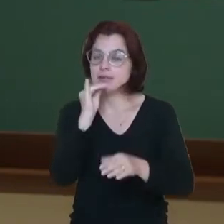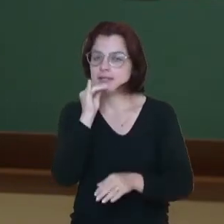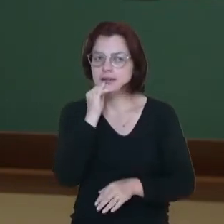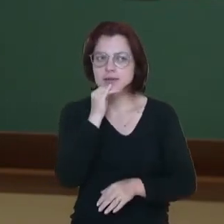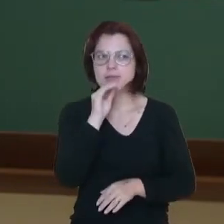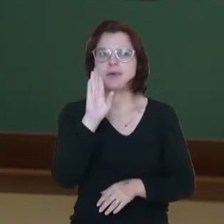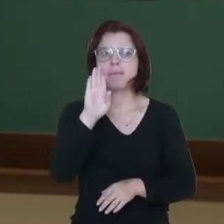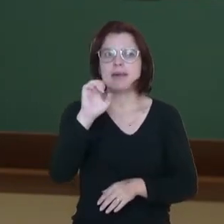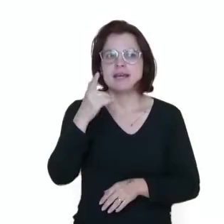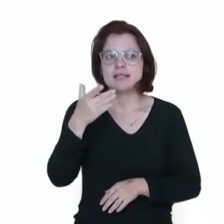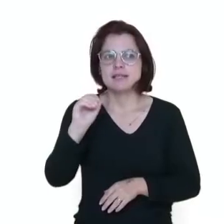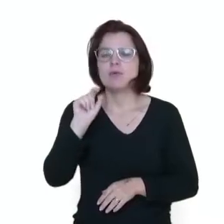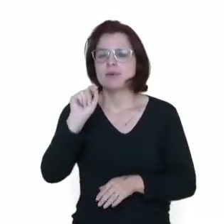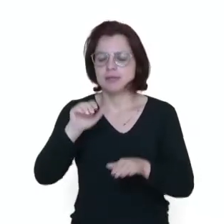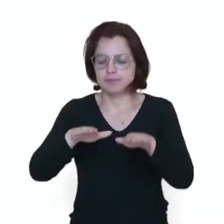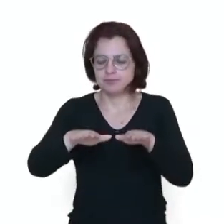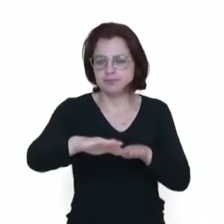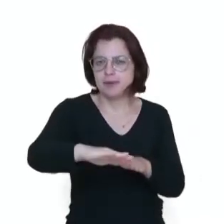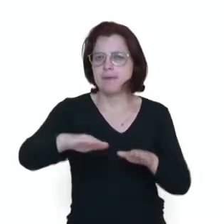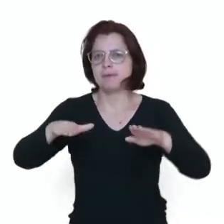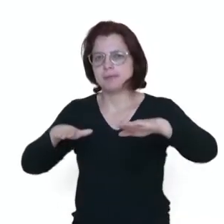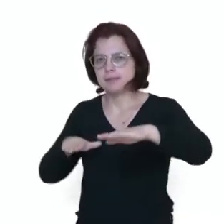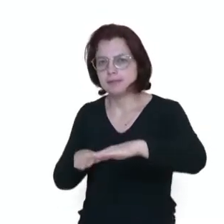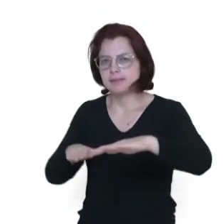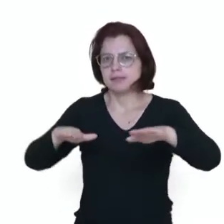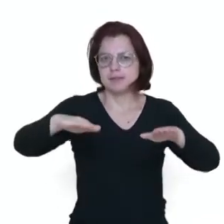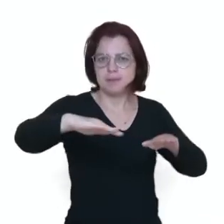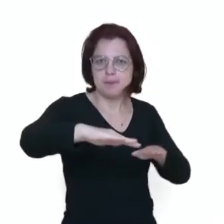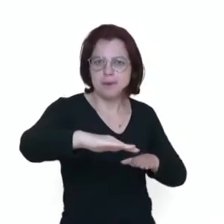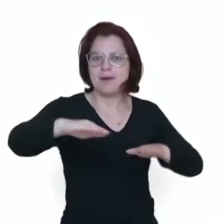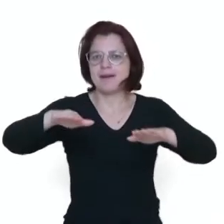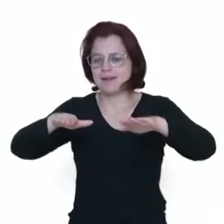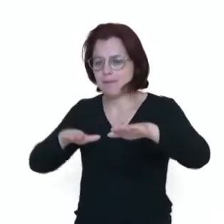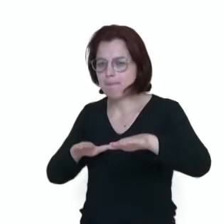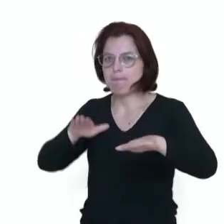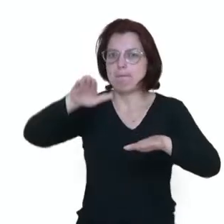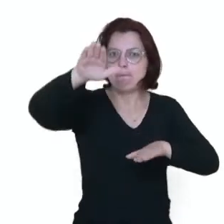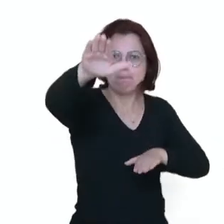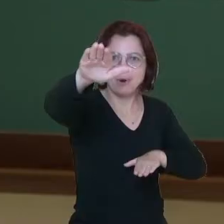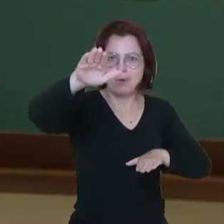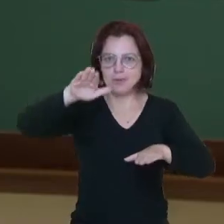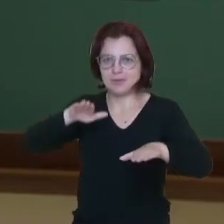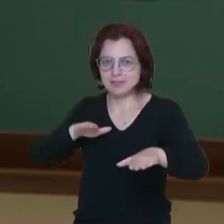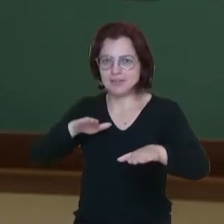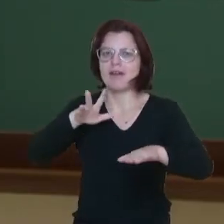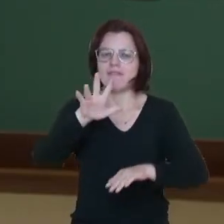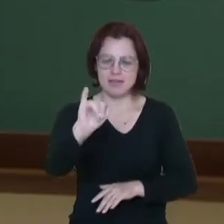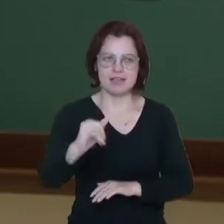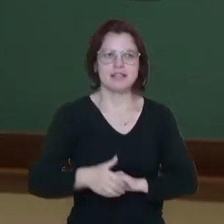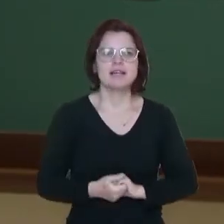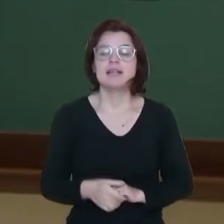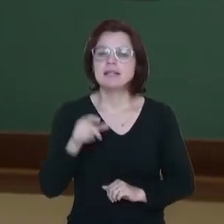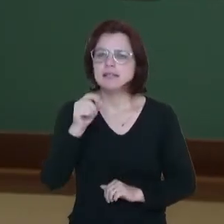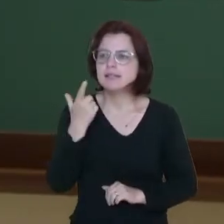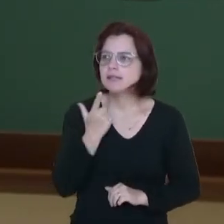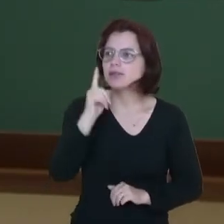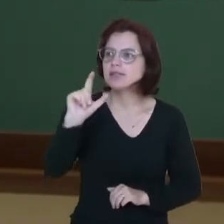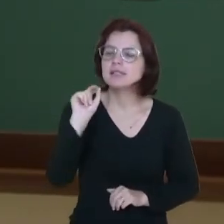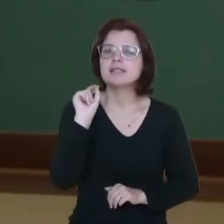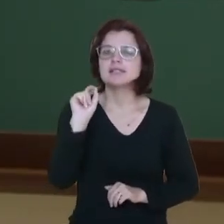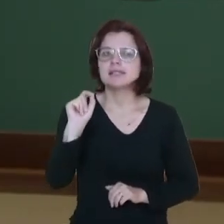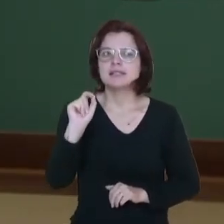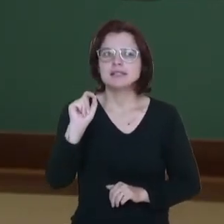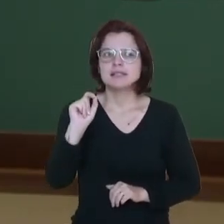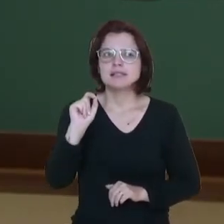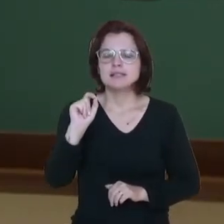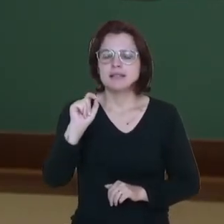O capoeirista em base, ou seja, realizando a ginga, procura atingir o adversário com a